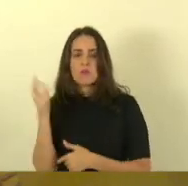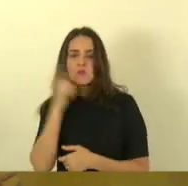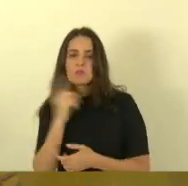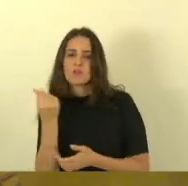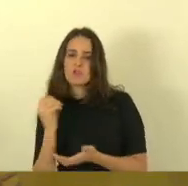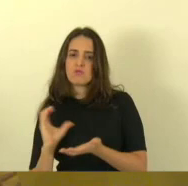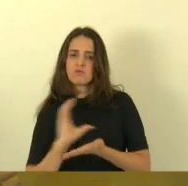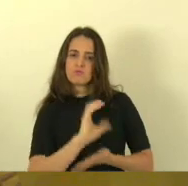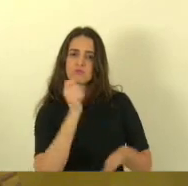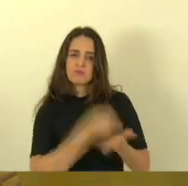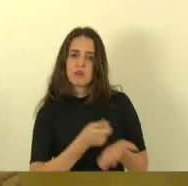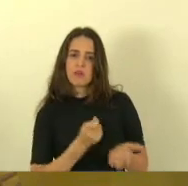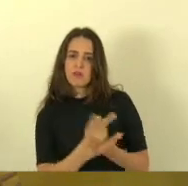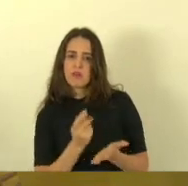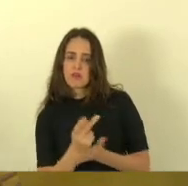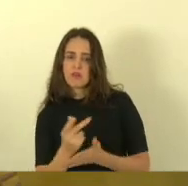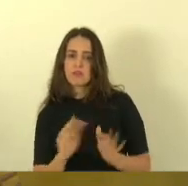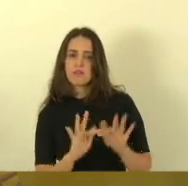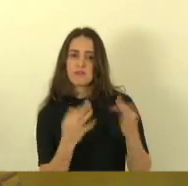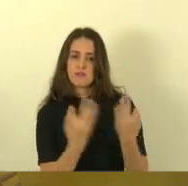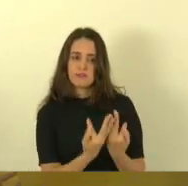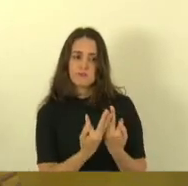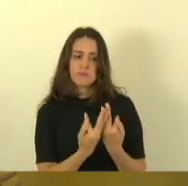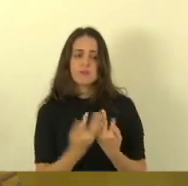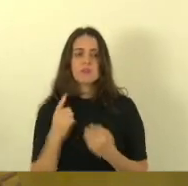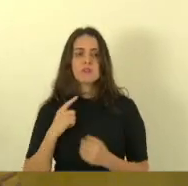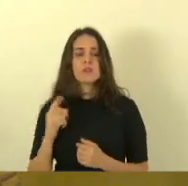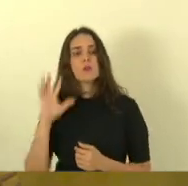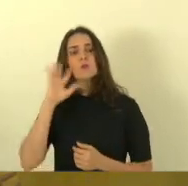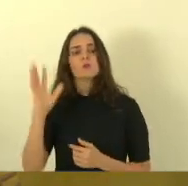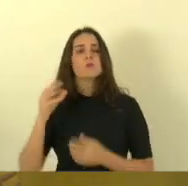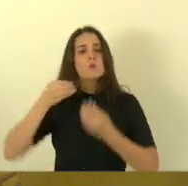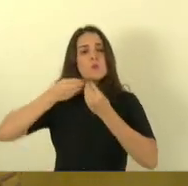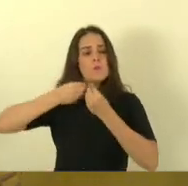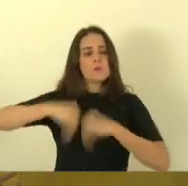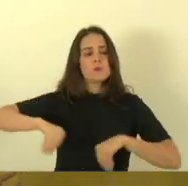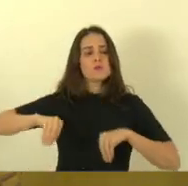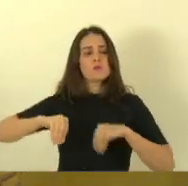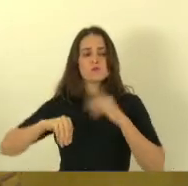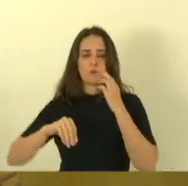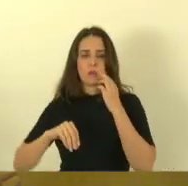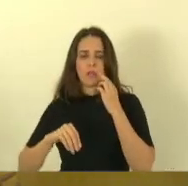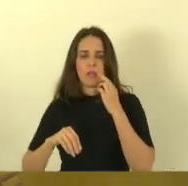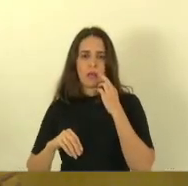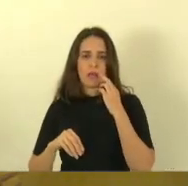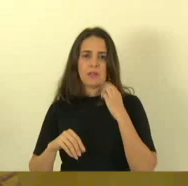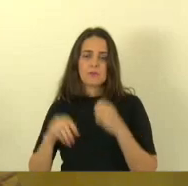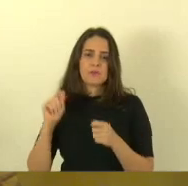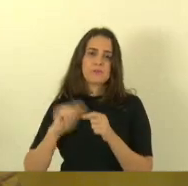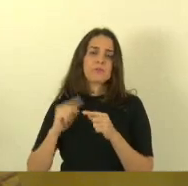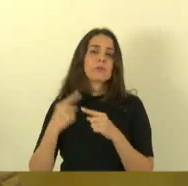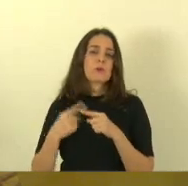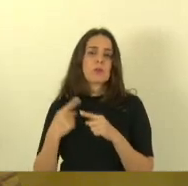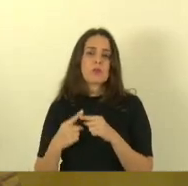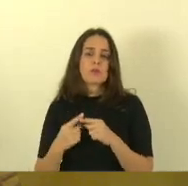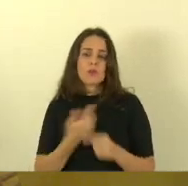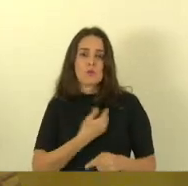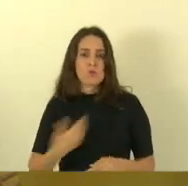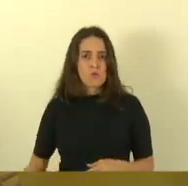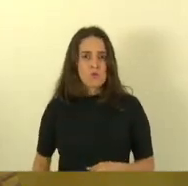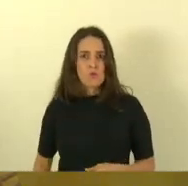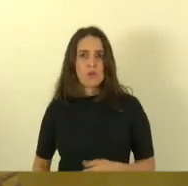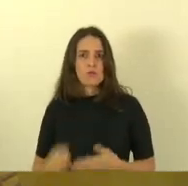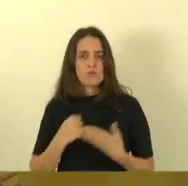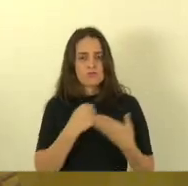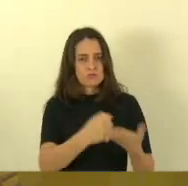e essa atividade pesqueira está severamente sendo prejudicada em razão da falta de atenção do governo do Estado do